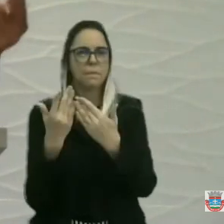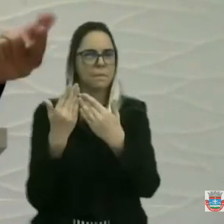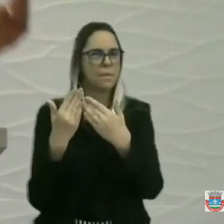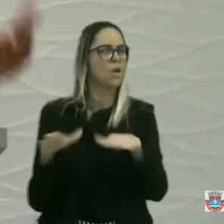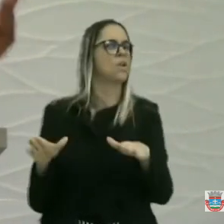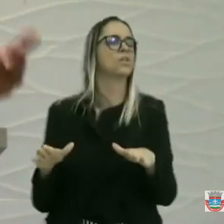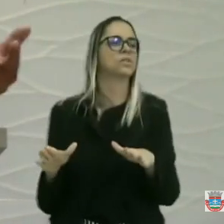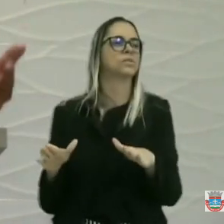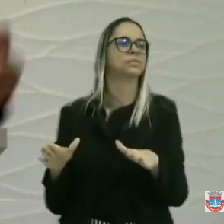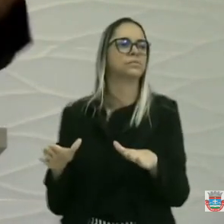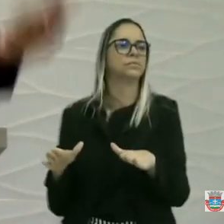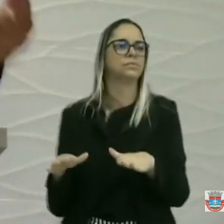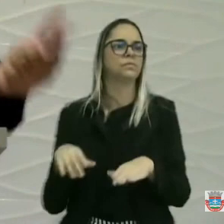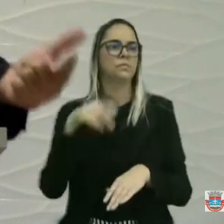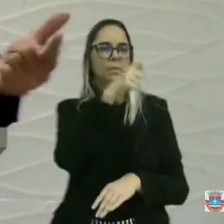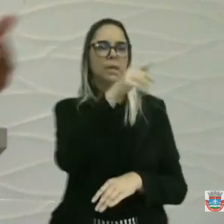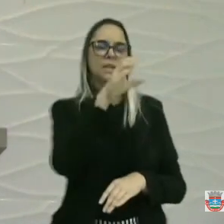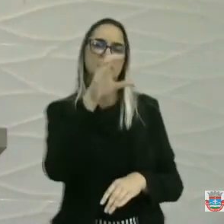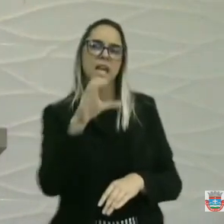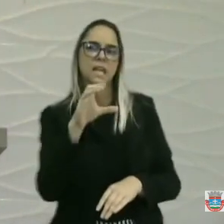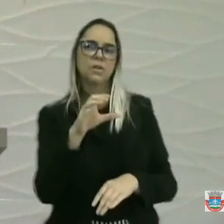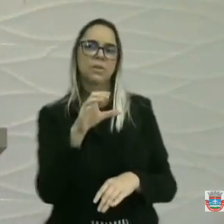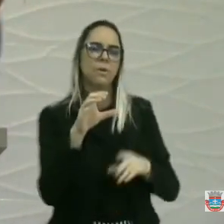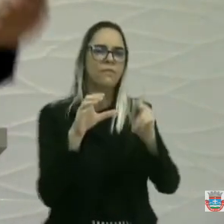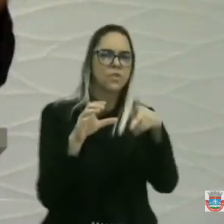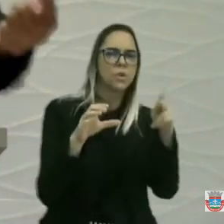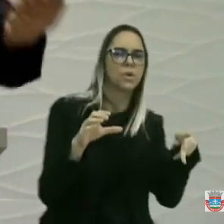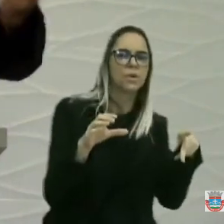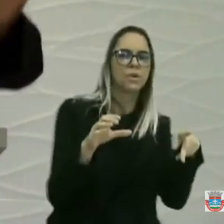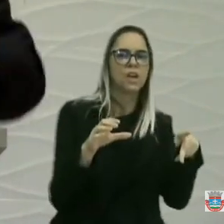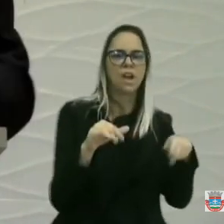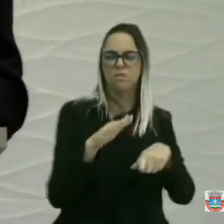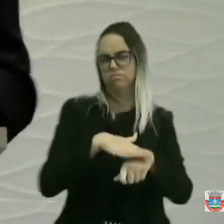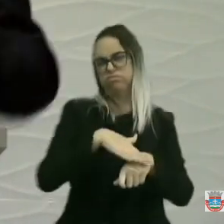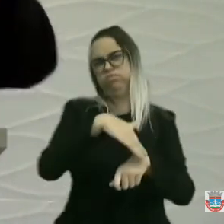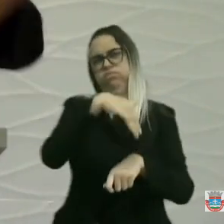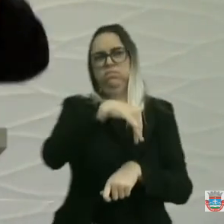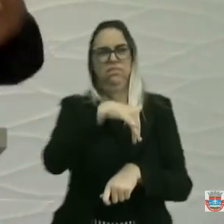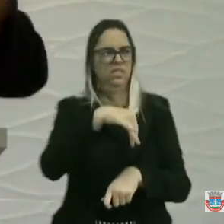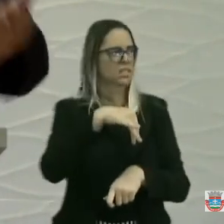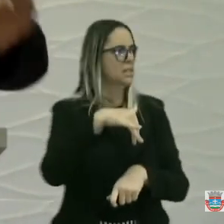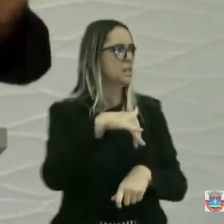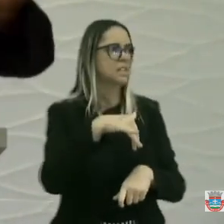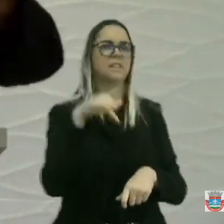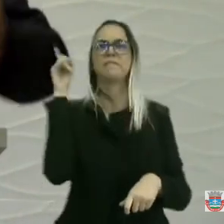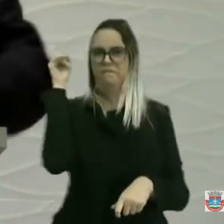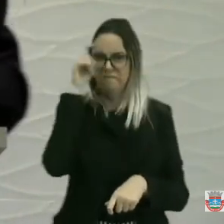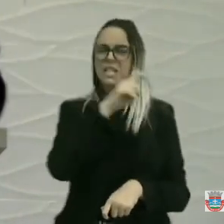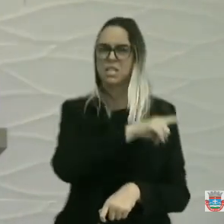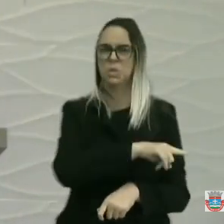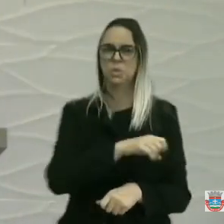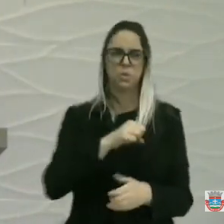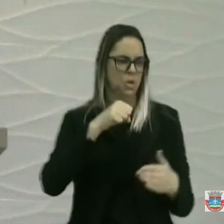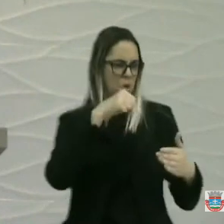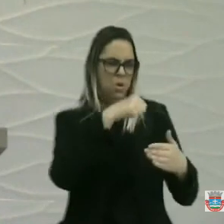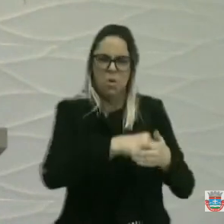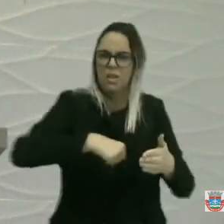Acabaram com o PCC do professor, que é muito mais grave. Que foi uma luta de mais de 20 anos.